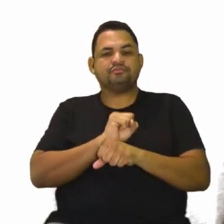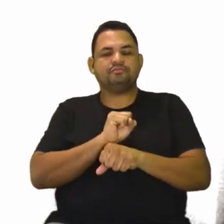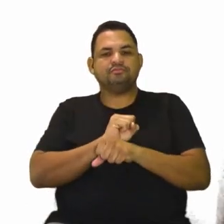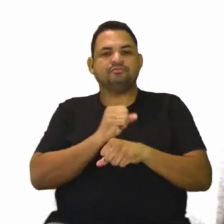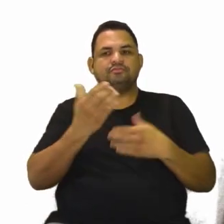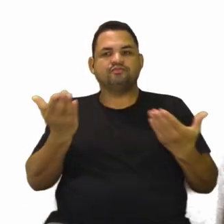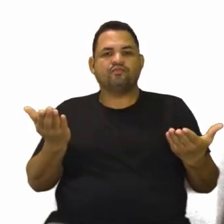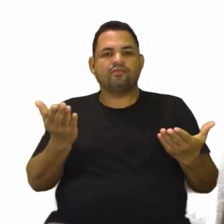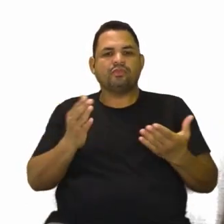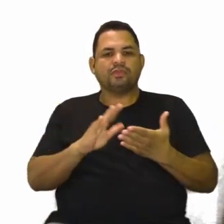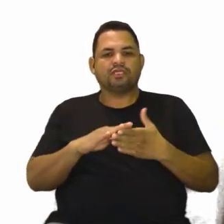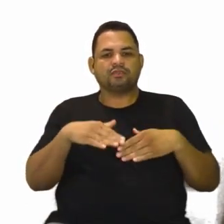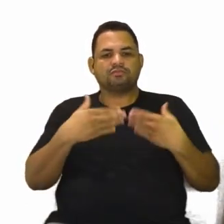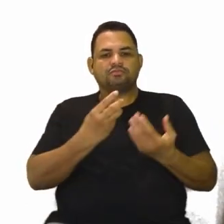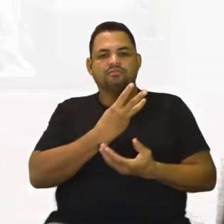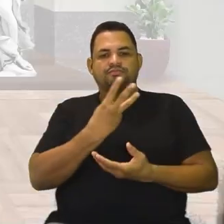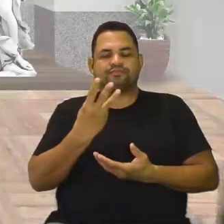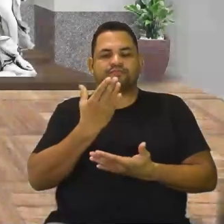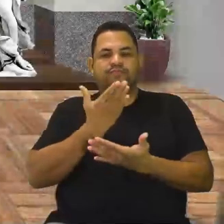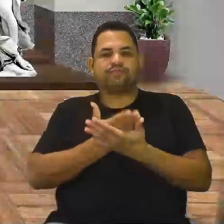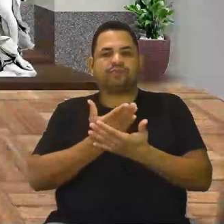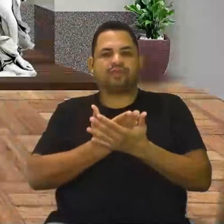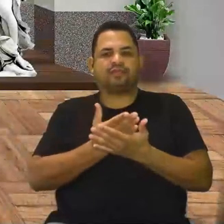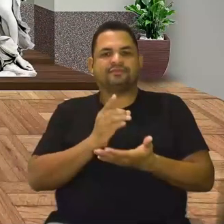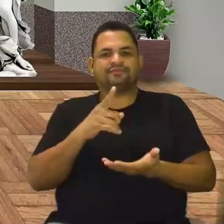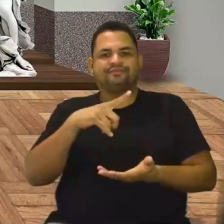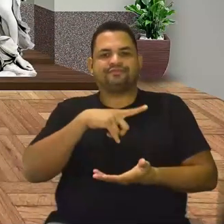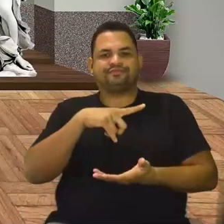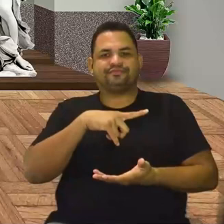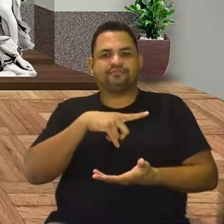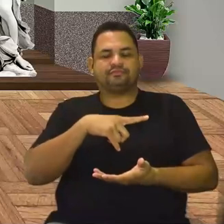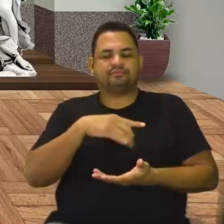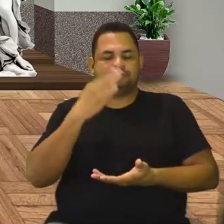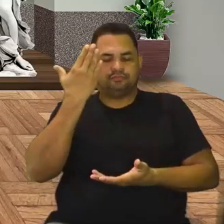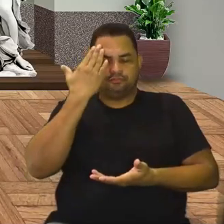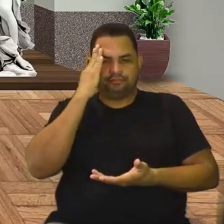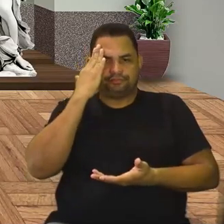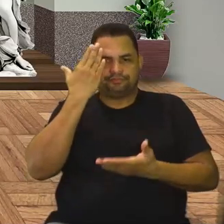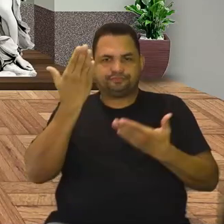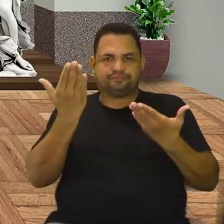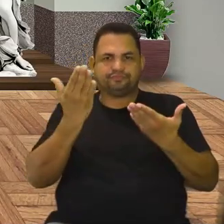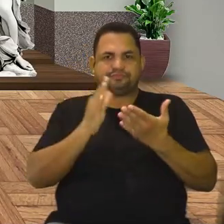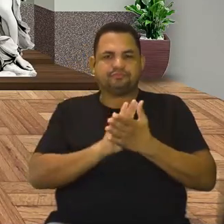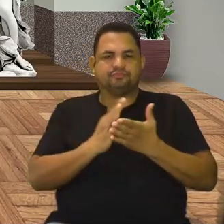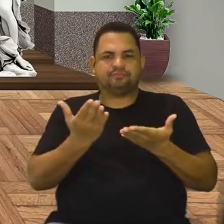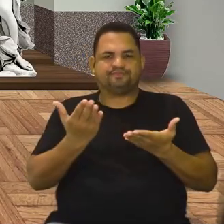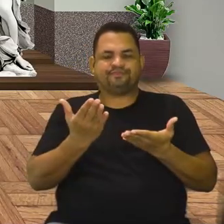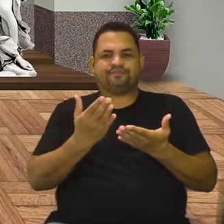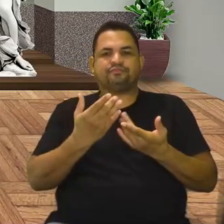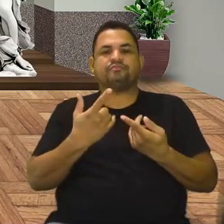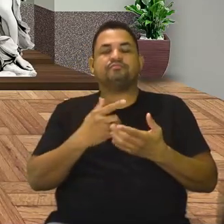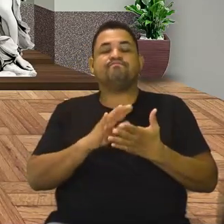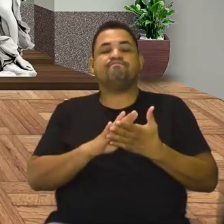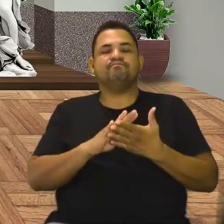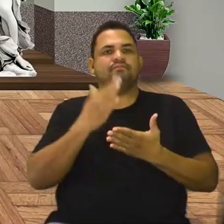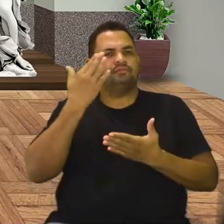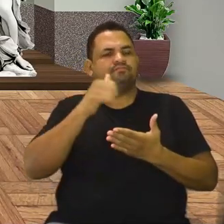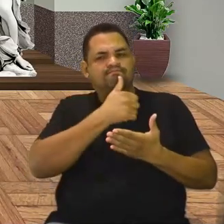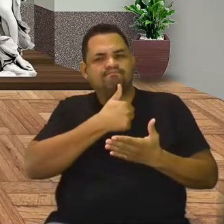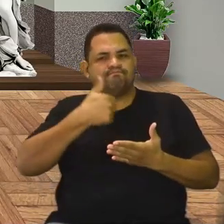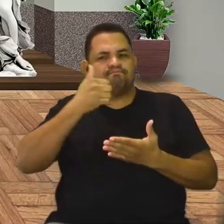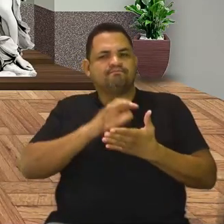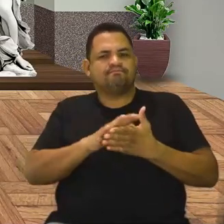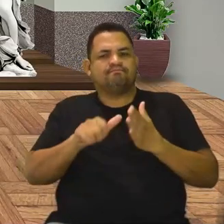que com essas três aulas, vocês tenham compreendido um pouco mais sobre a Primeira Guerra Mundial.